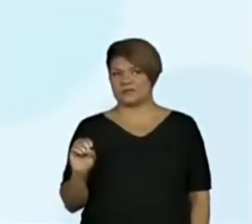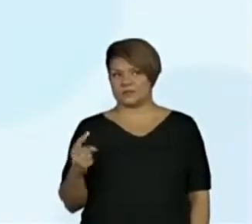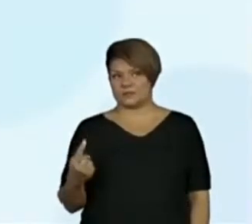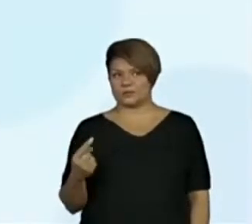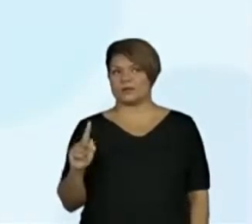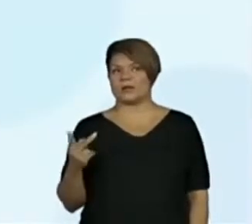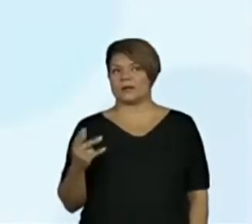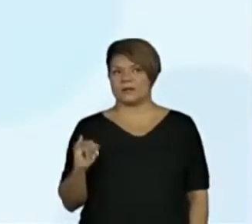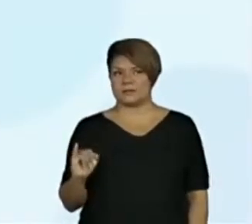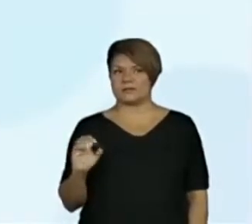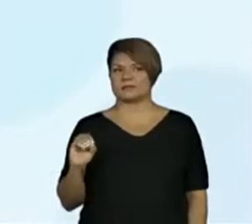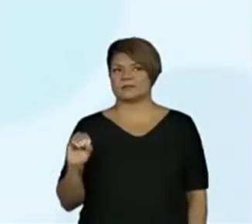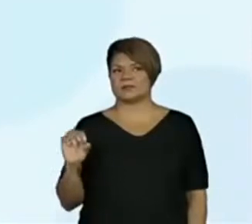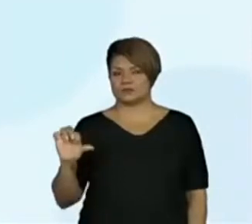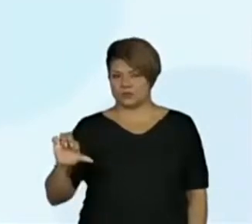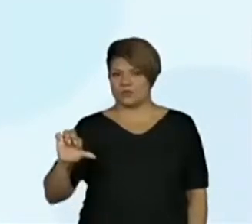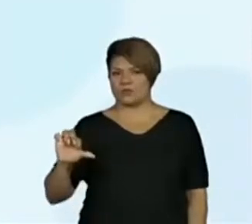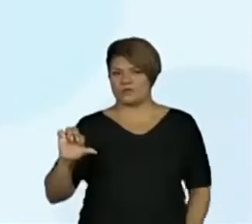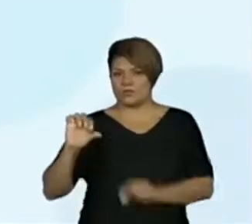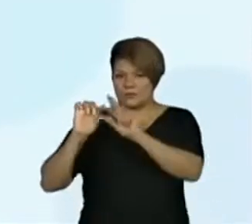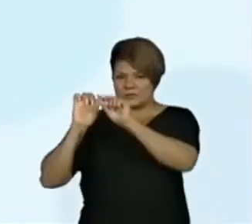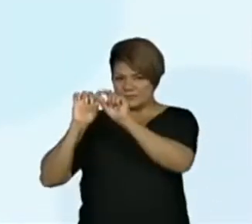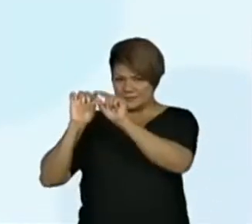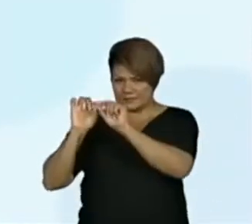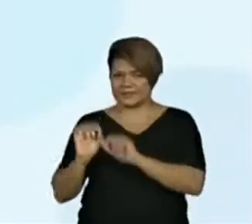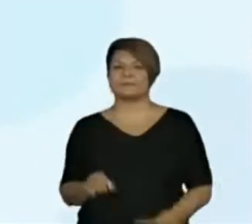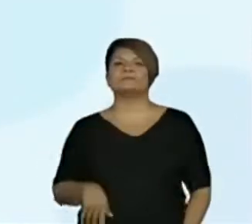A EF01HI09, com uma estrelinha aí.